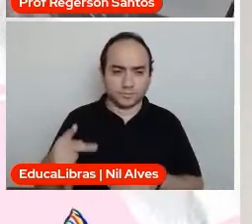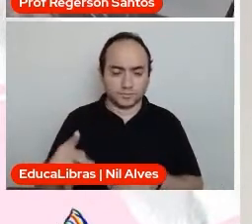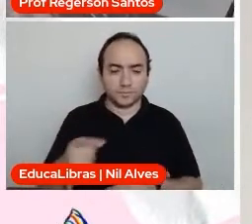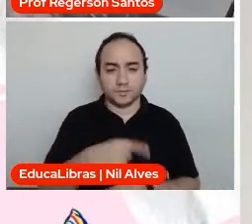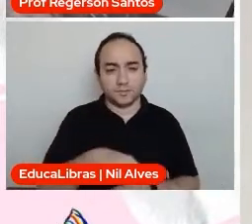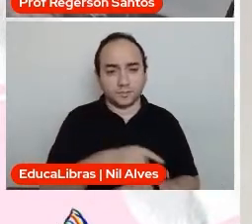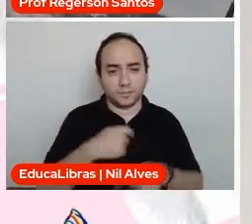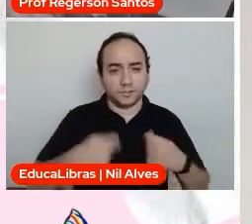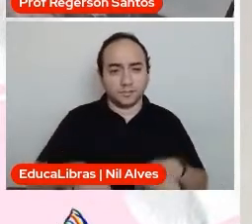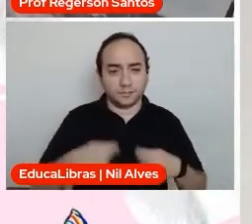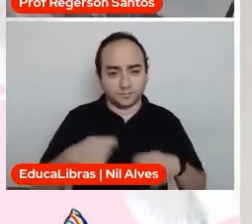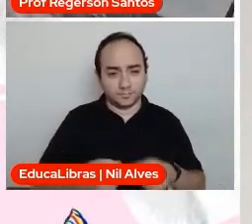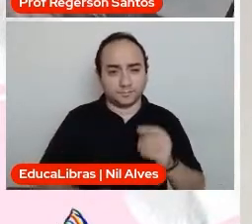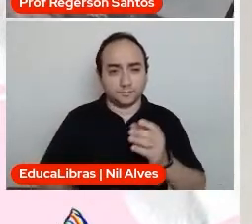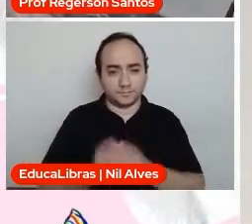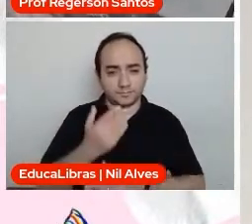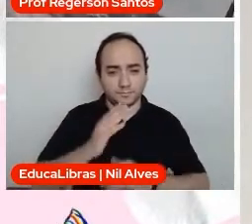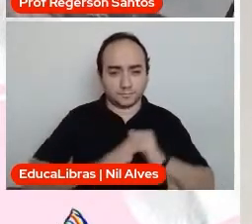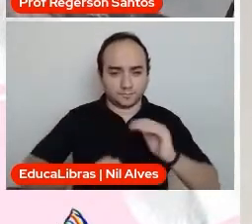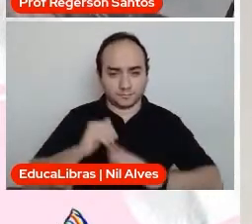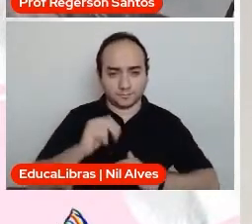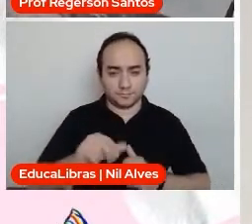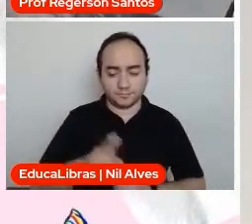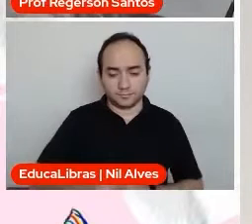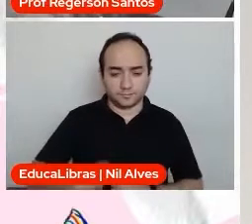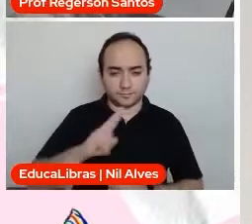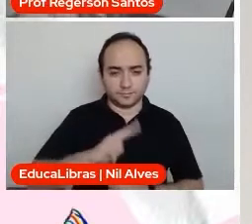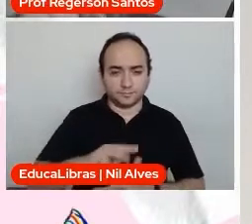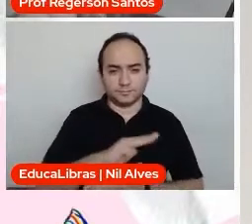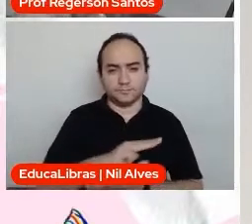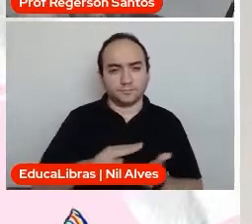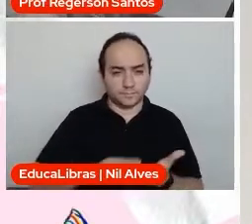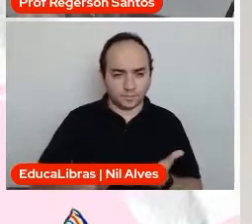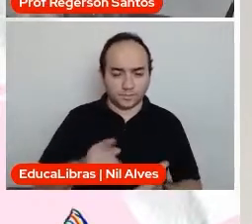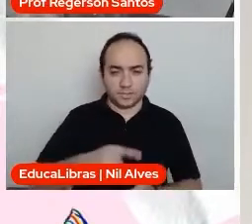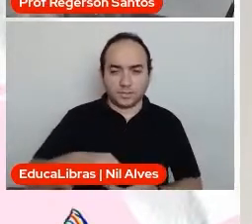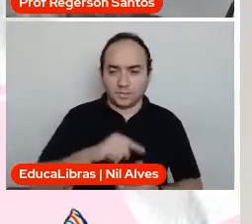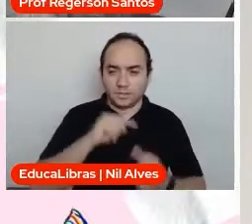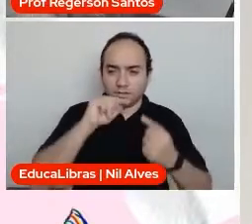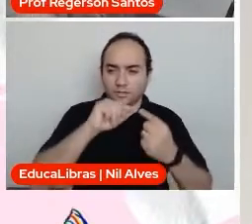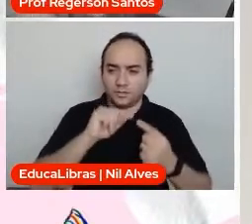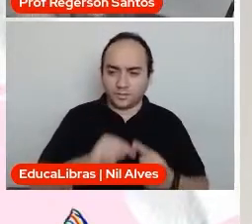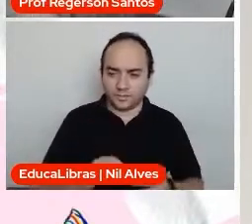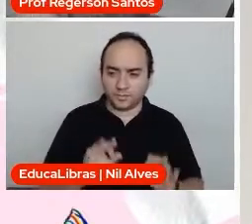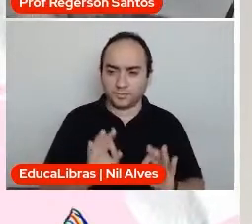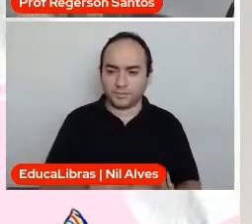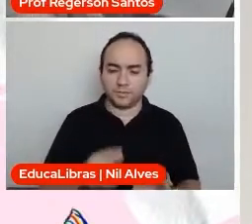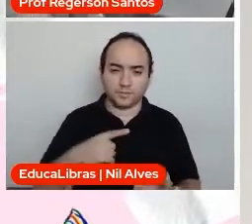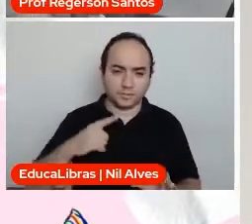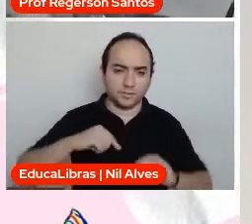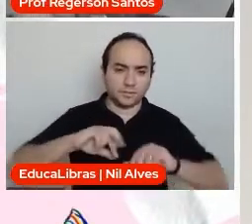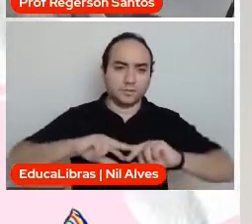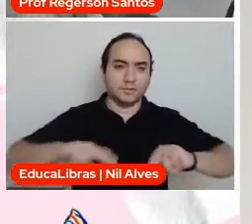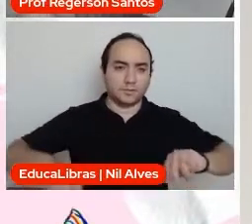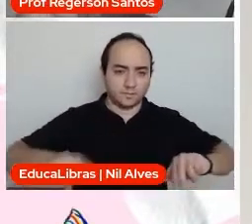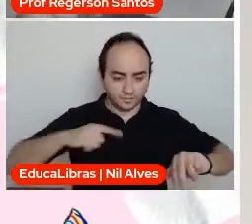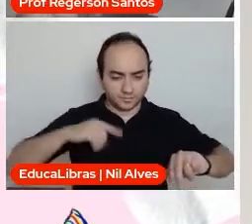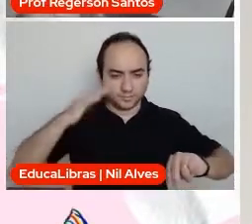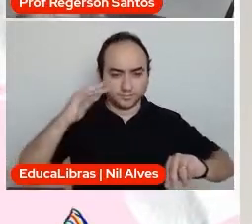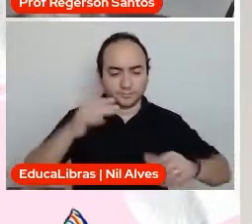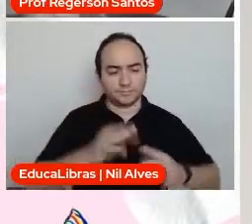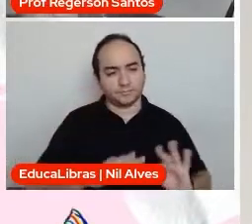formar os nossos profissionais para usar as várias metodologias ativas, para usar as várias ferramentas digitais e